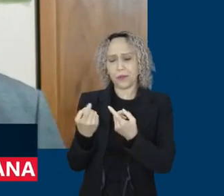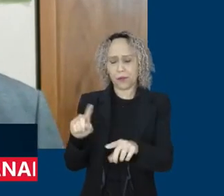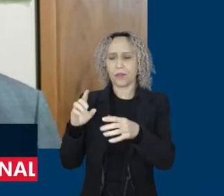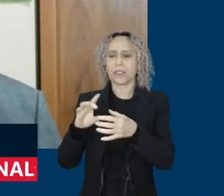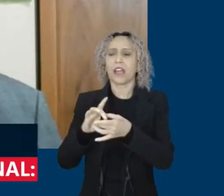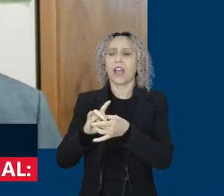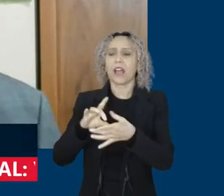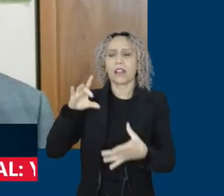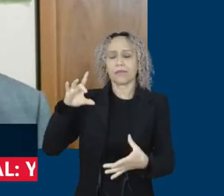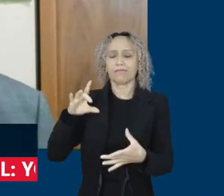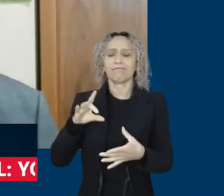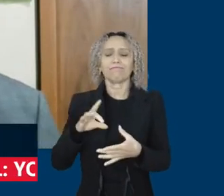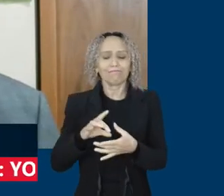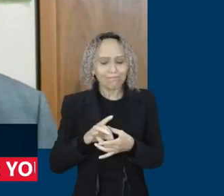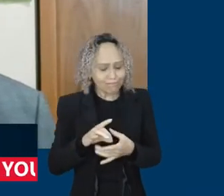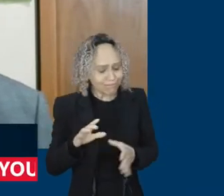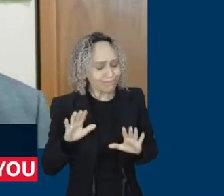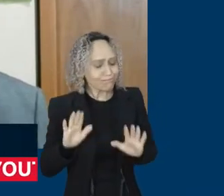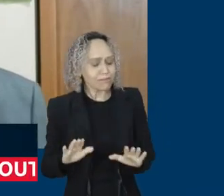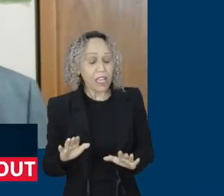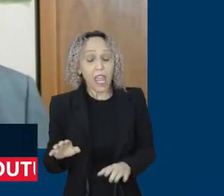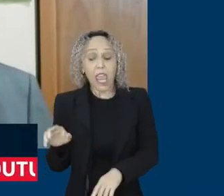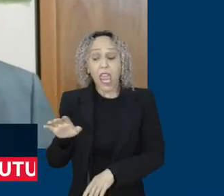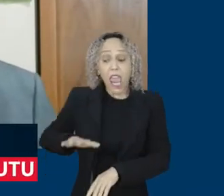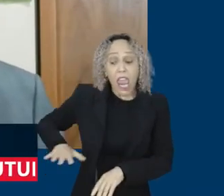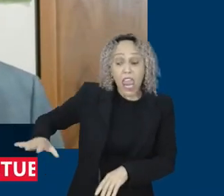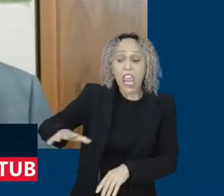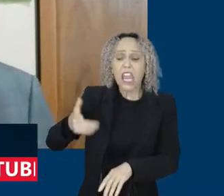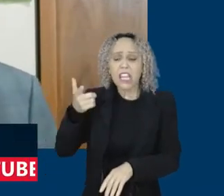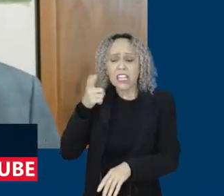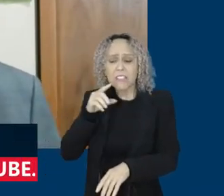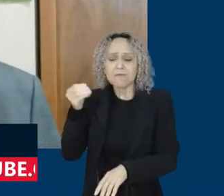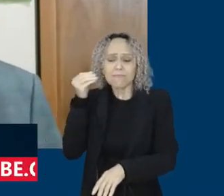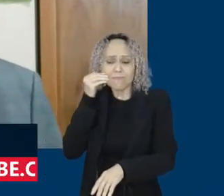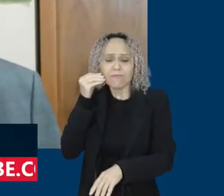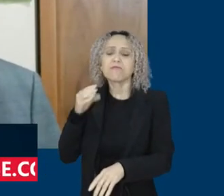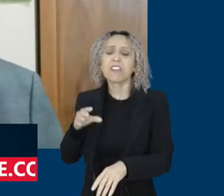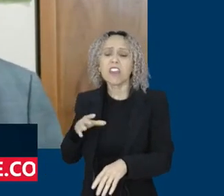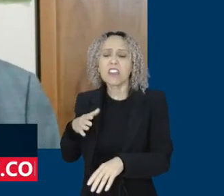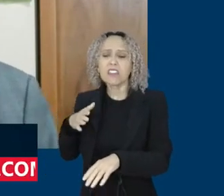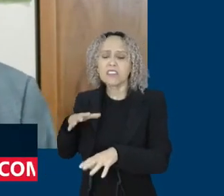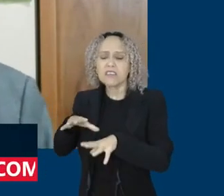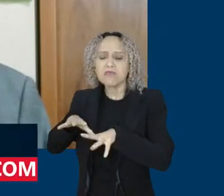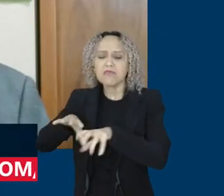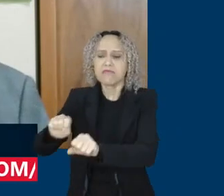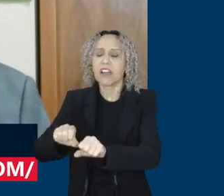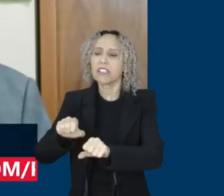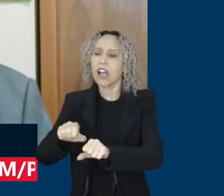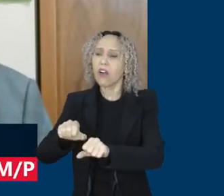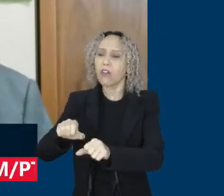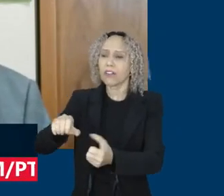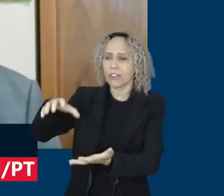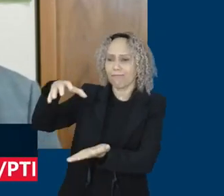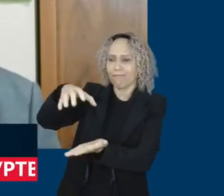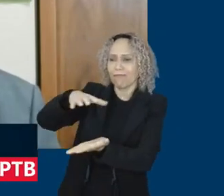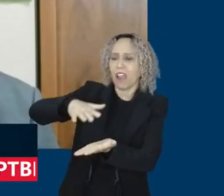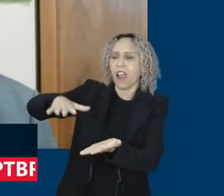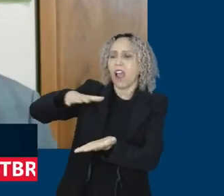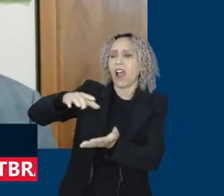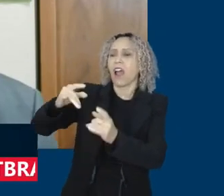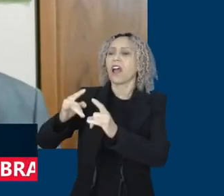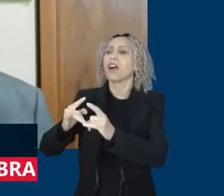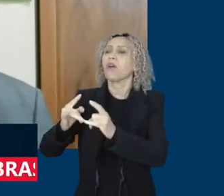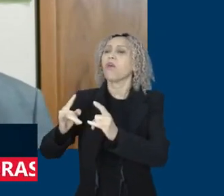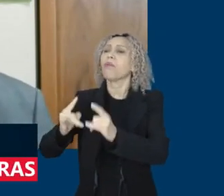tentaram fazer uma invasão até da Polícia Federal. Então, todos esses elementos, eles terão que ser vistos durante o